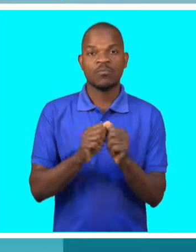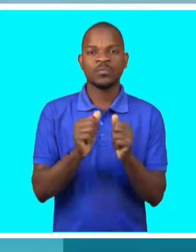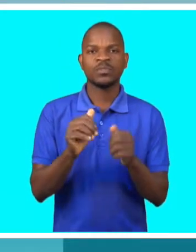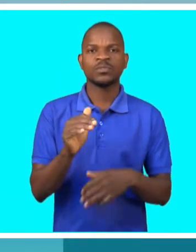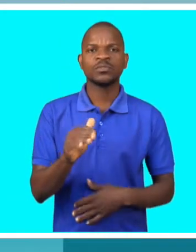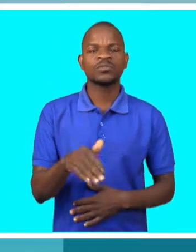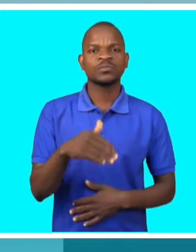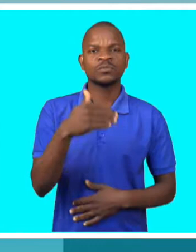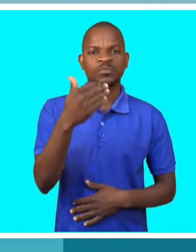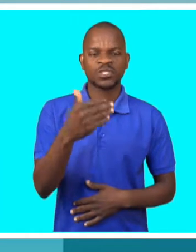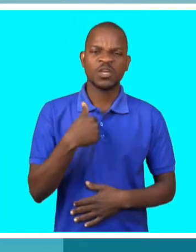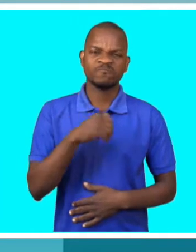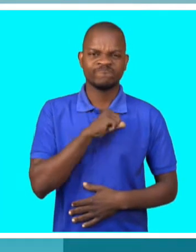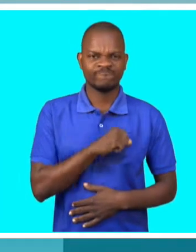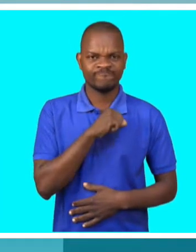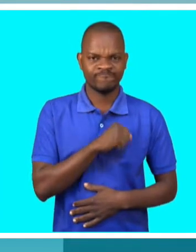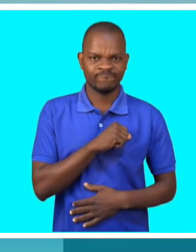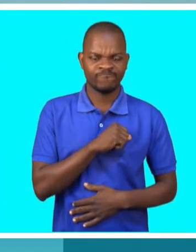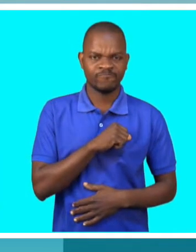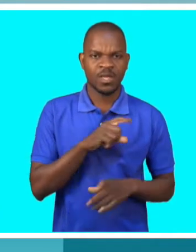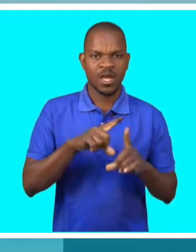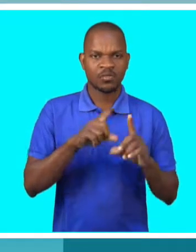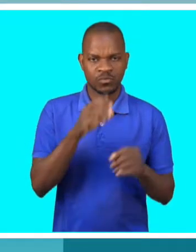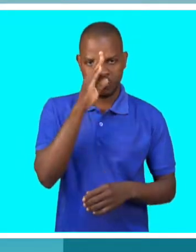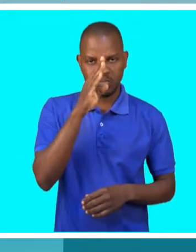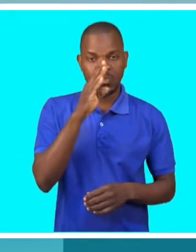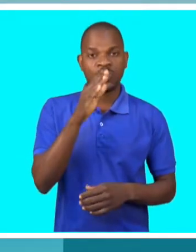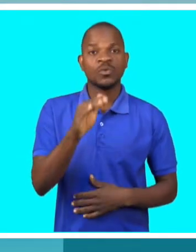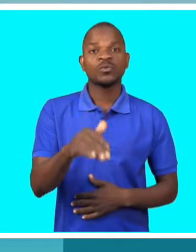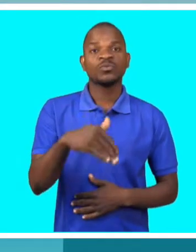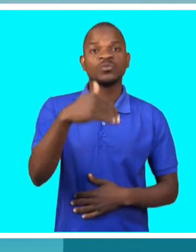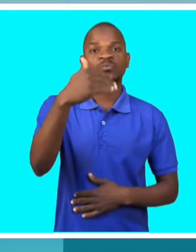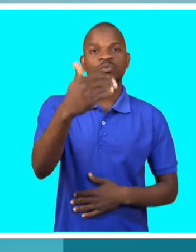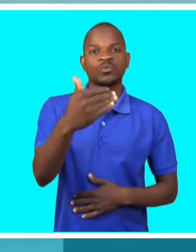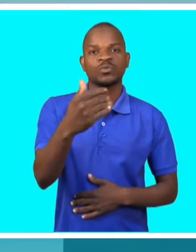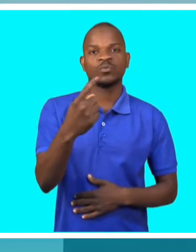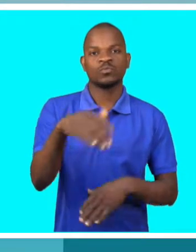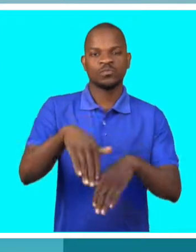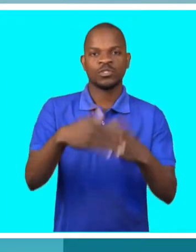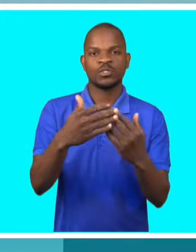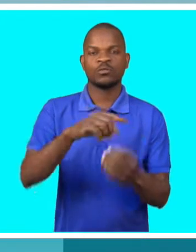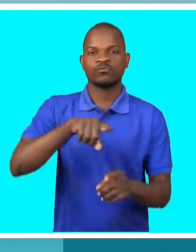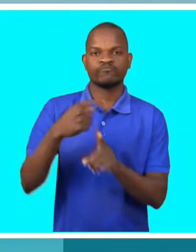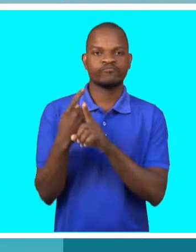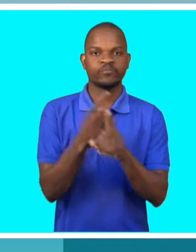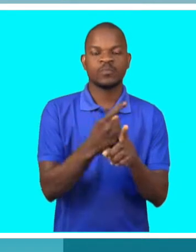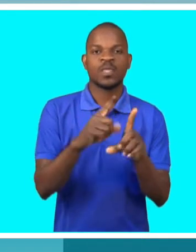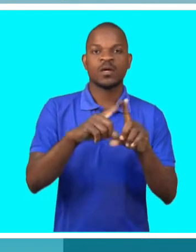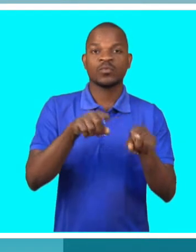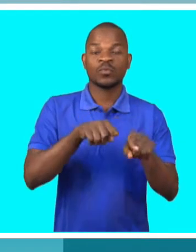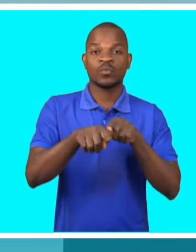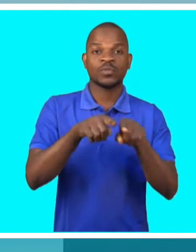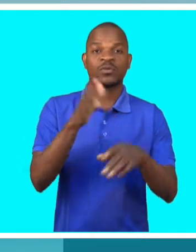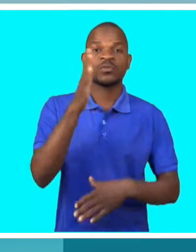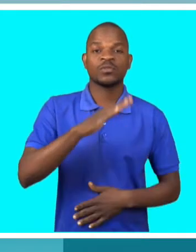Mas eu levava, tentava levar a sério, até foi quando um dia nós participamos no campeonato nacional